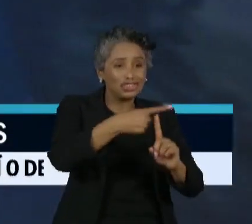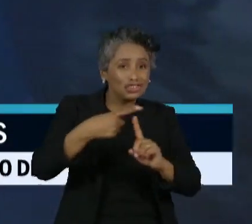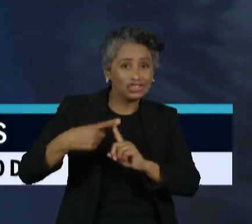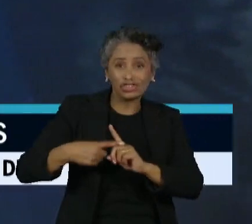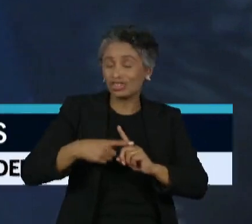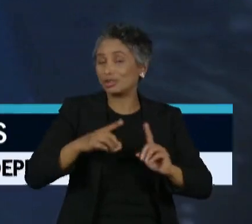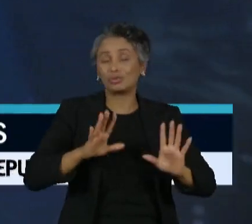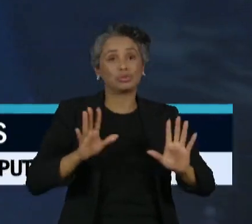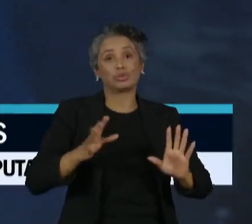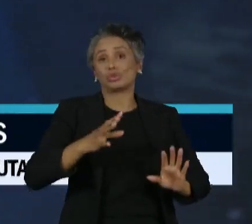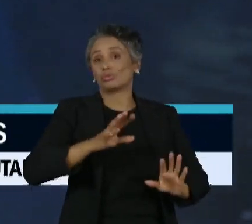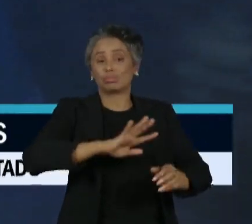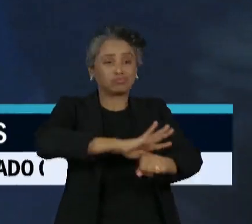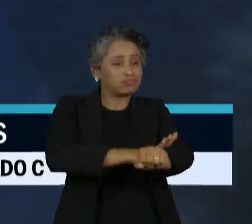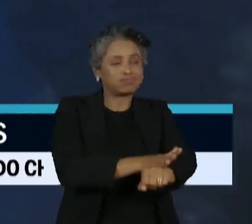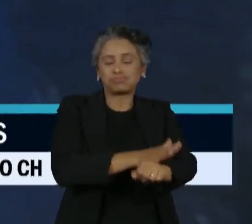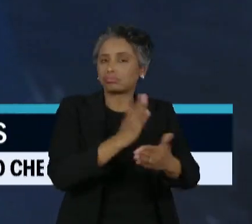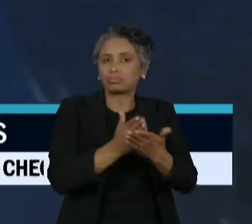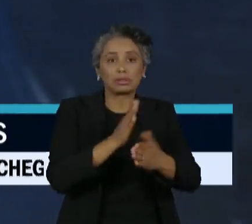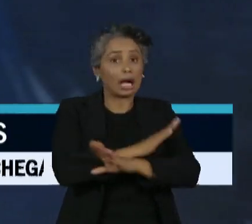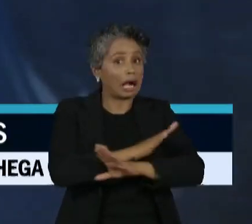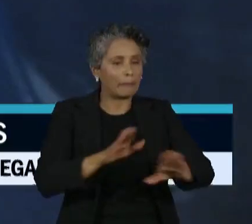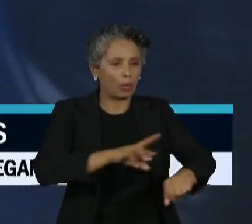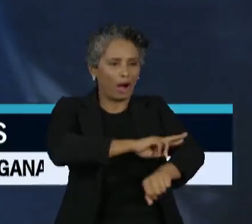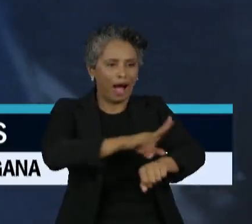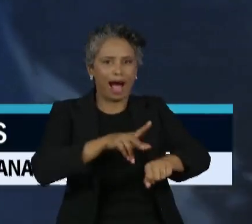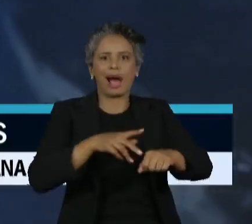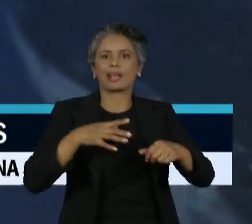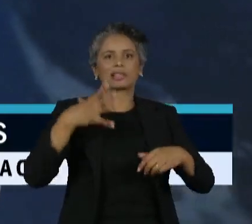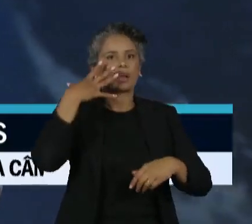discriminação ou preconceito de raça, cor, etnia e origem.